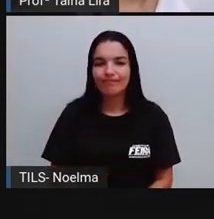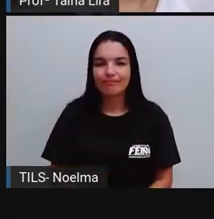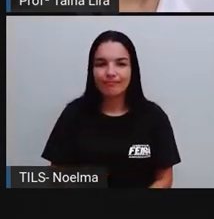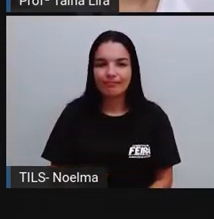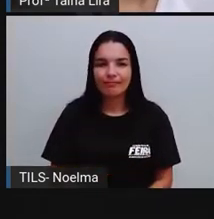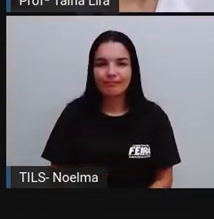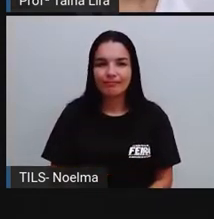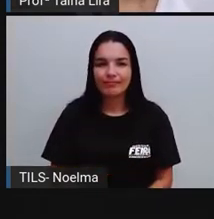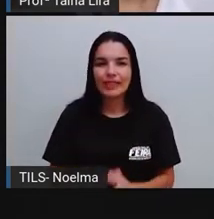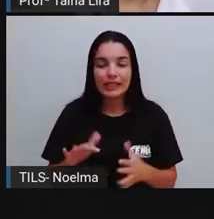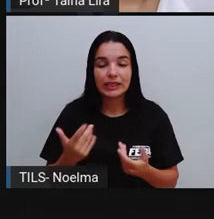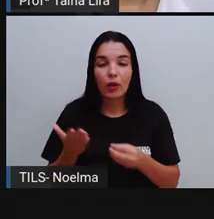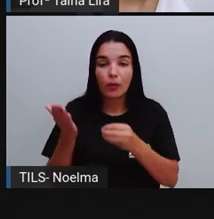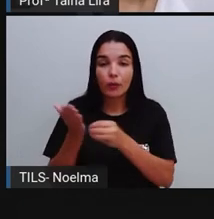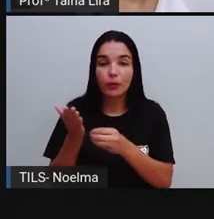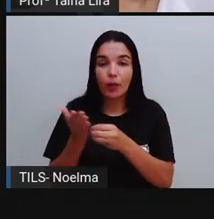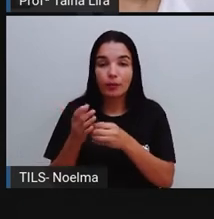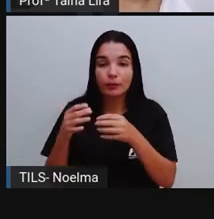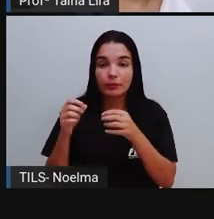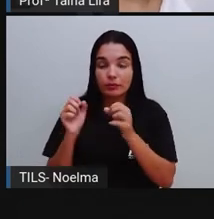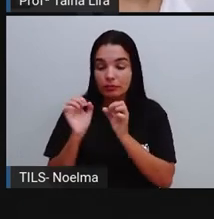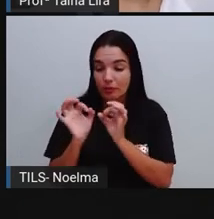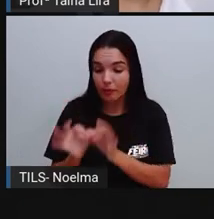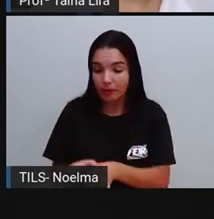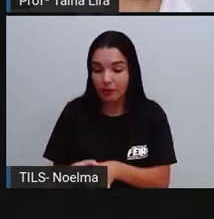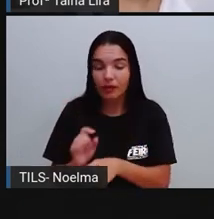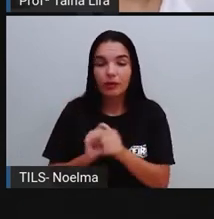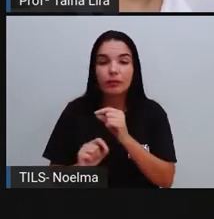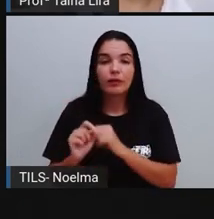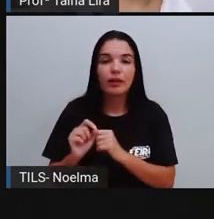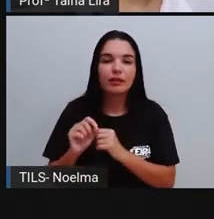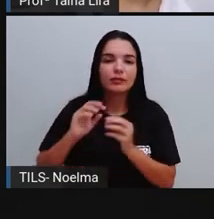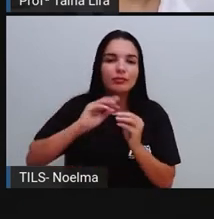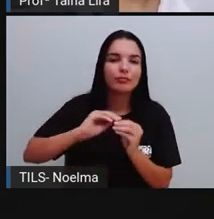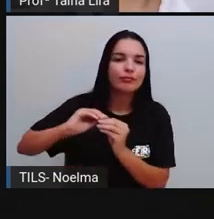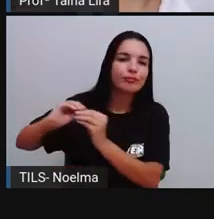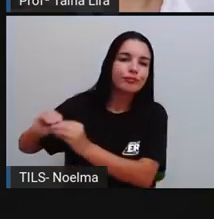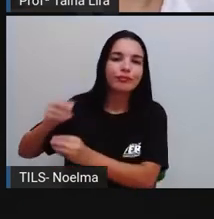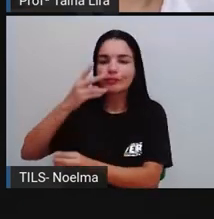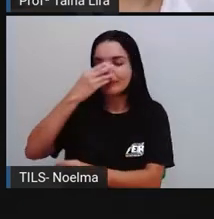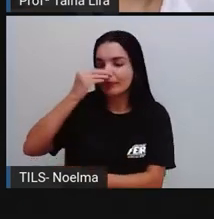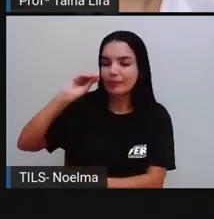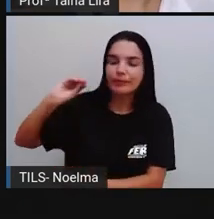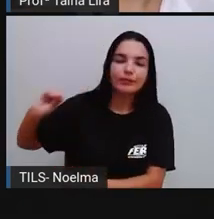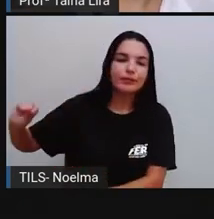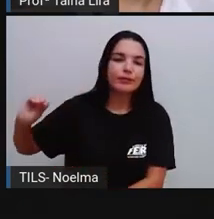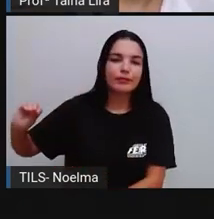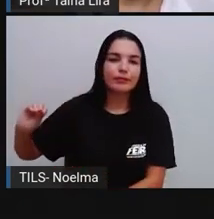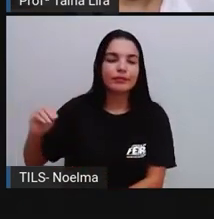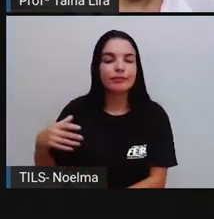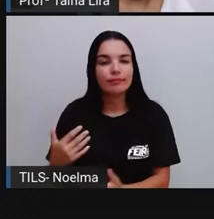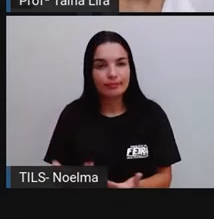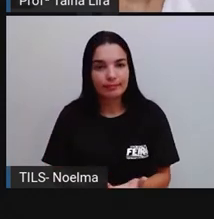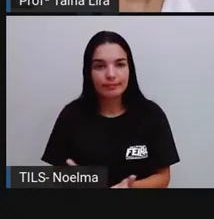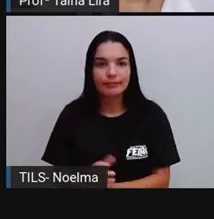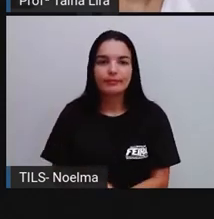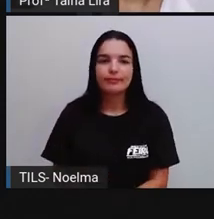O copo descartável, ele já tem um nome, né? Ele é descartável. Então, a gente usa e depois a gente